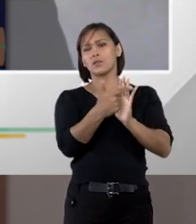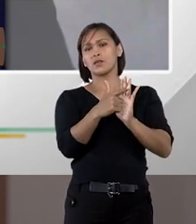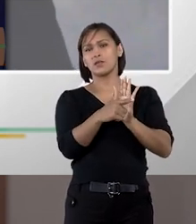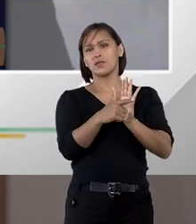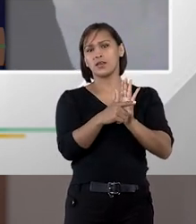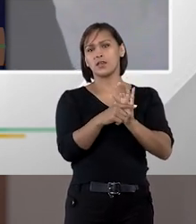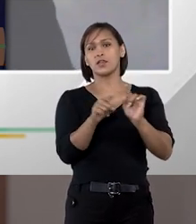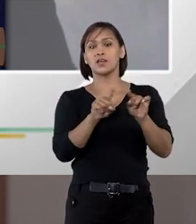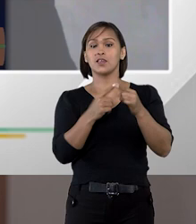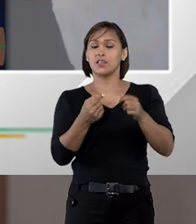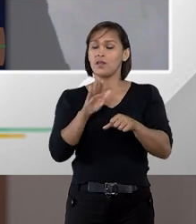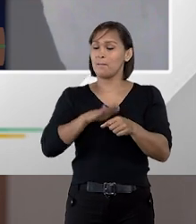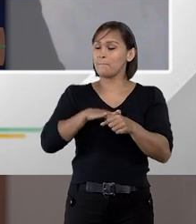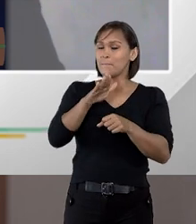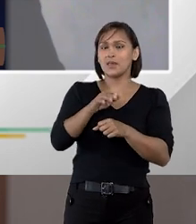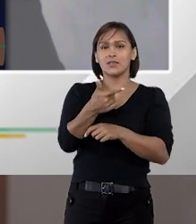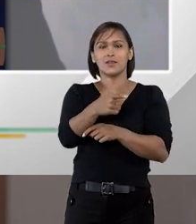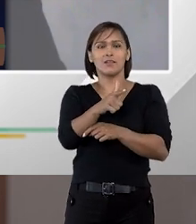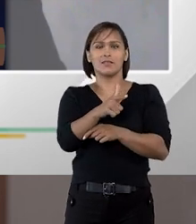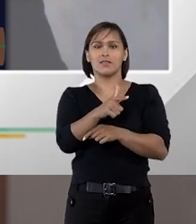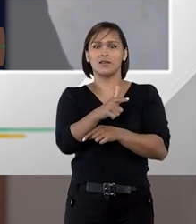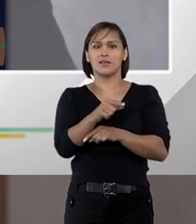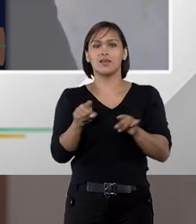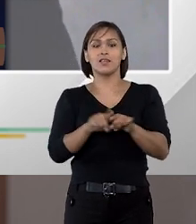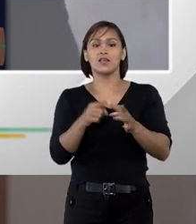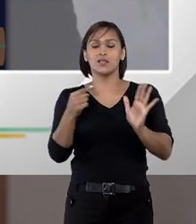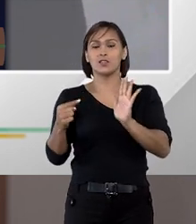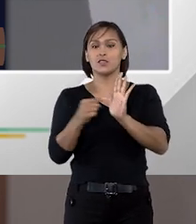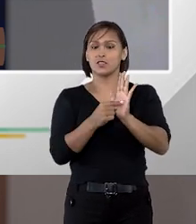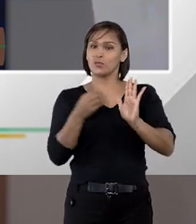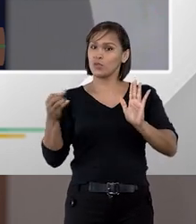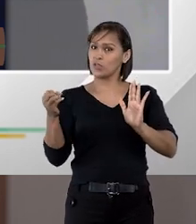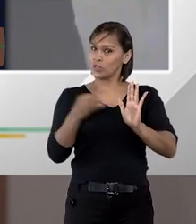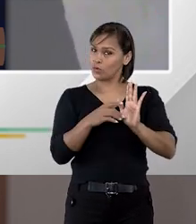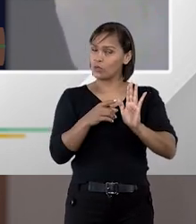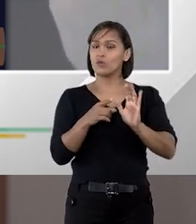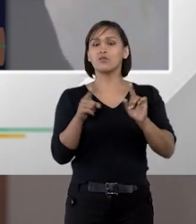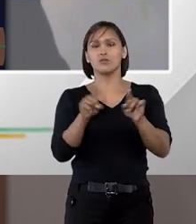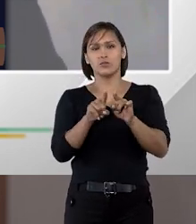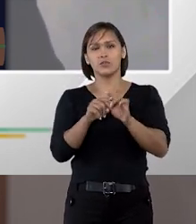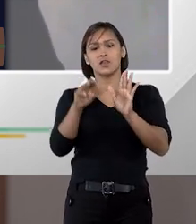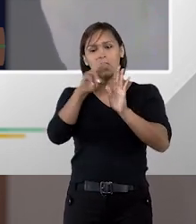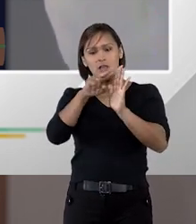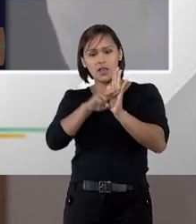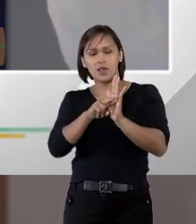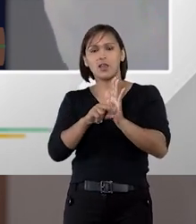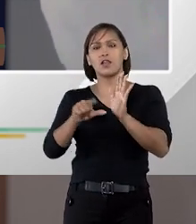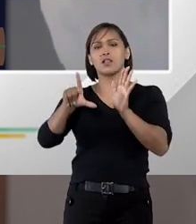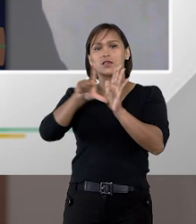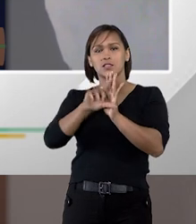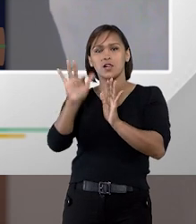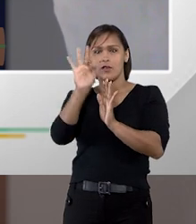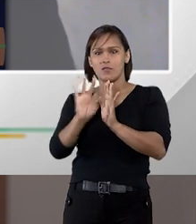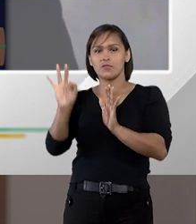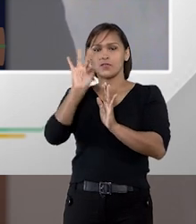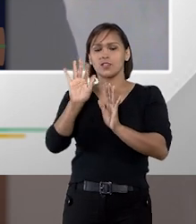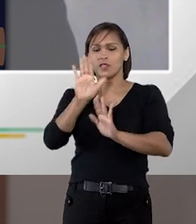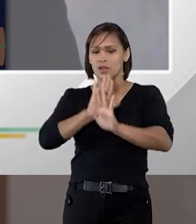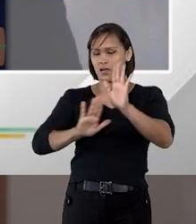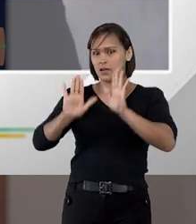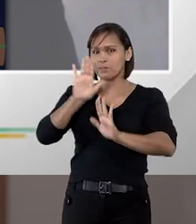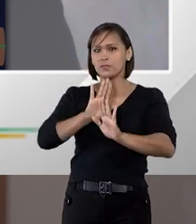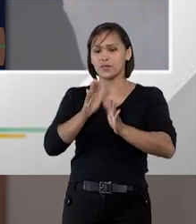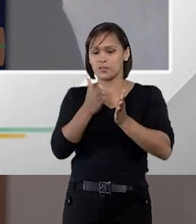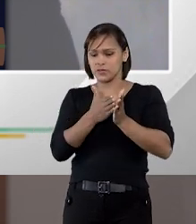sobre disputas de board e a maioria não tem ainda então nesse ponto realmente seria uma novidade em termos de legislação federal a